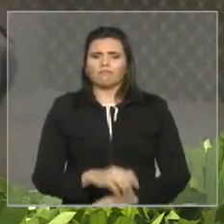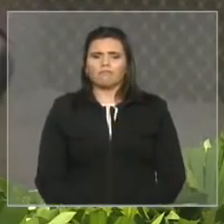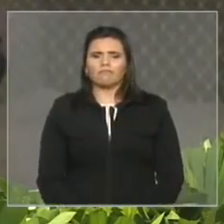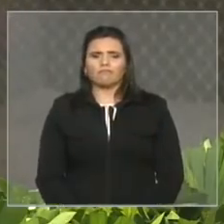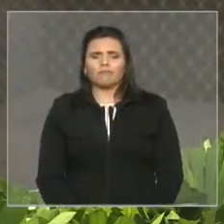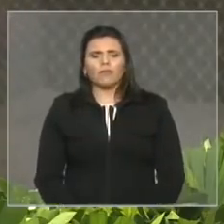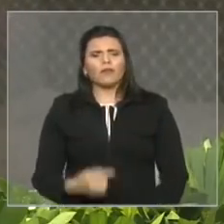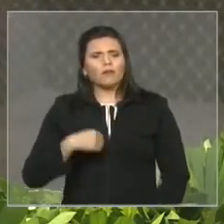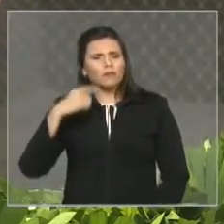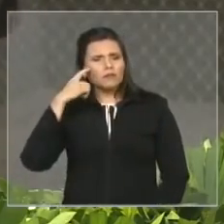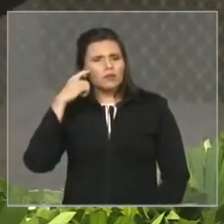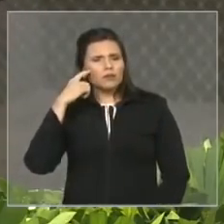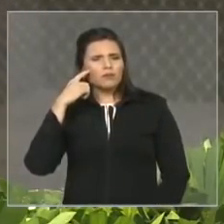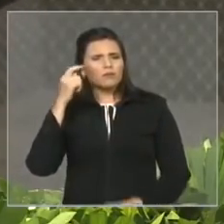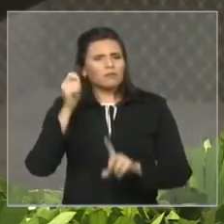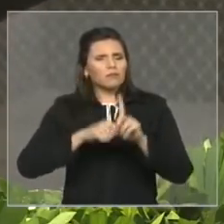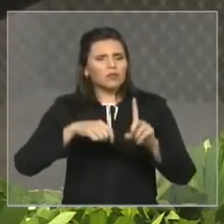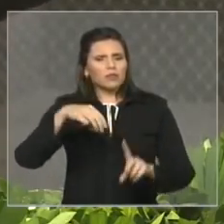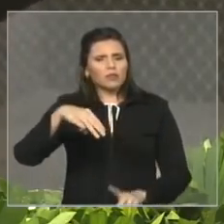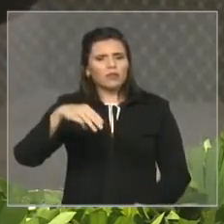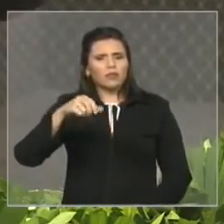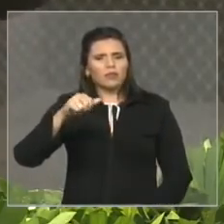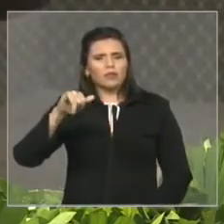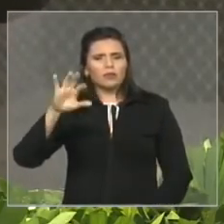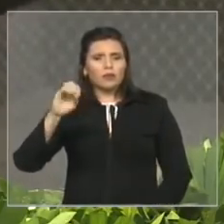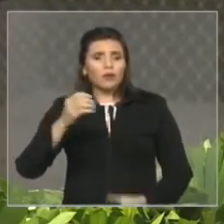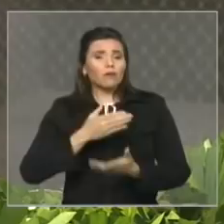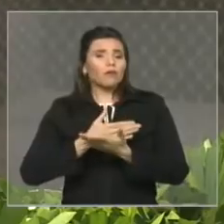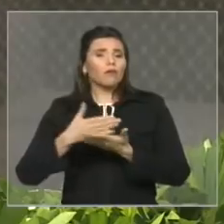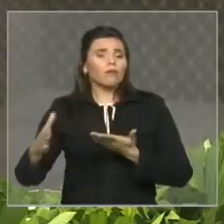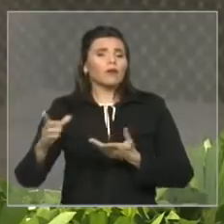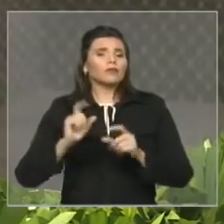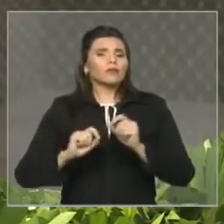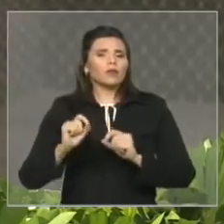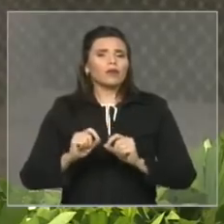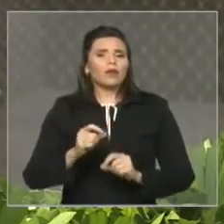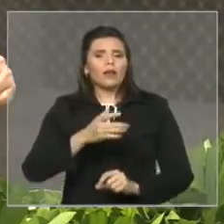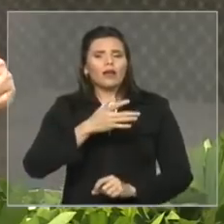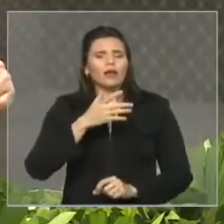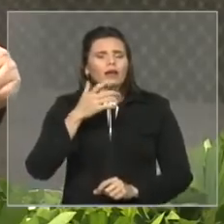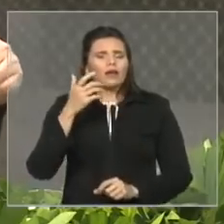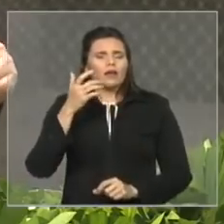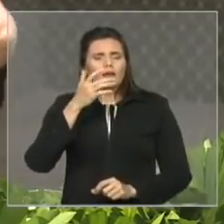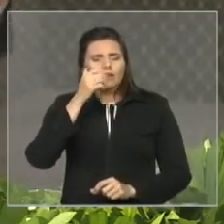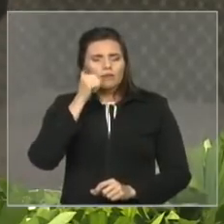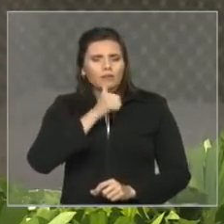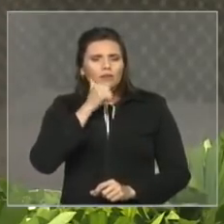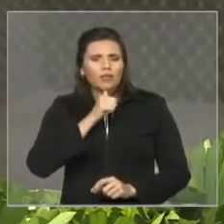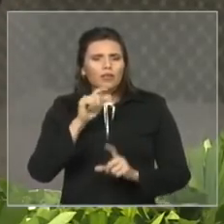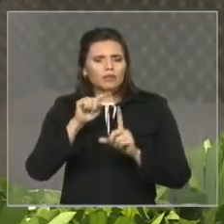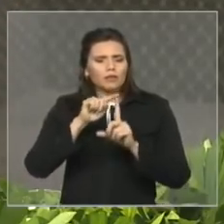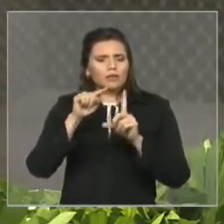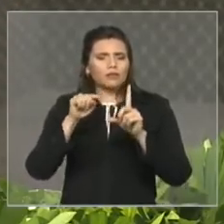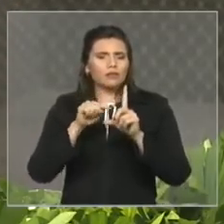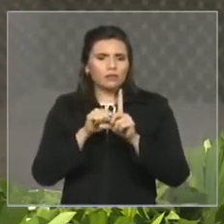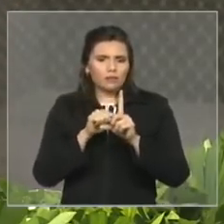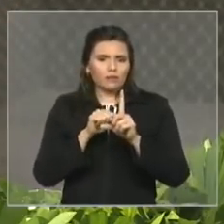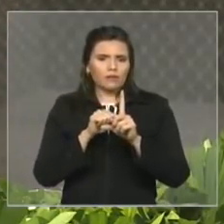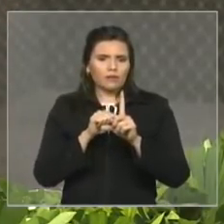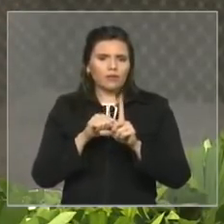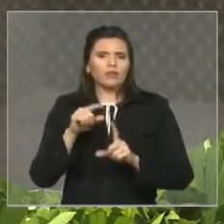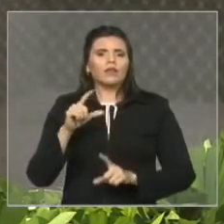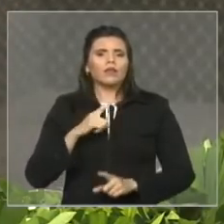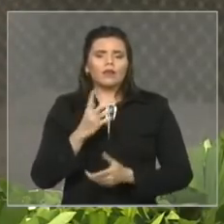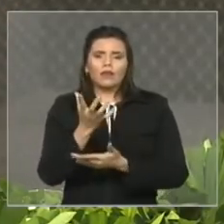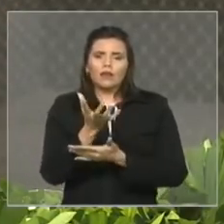comece pelas gestantes gestantes mais pobres do nosso estado que receberão benefícios